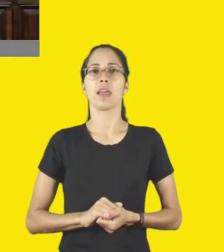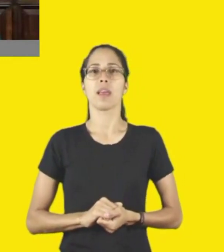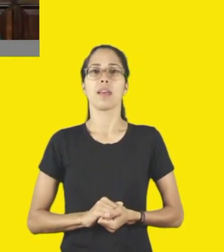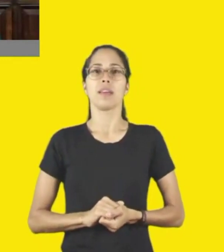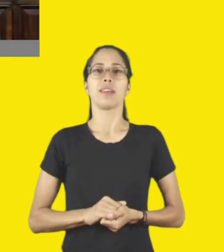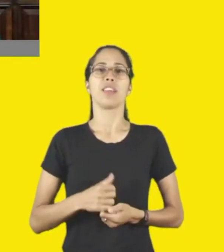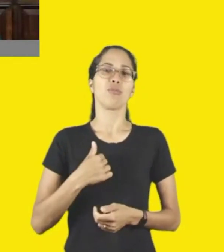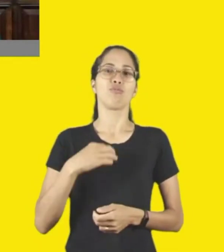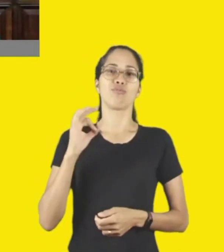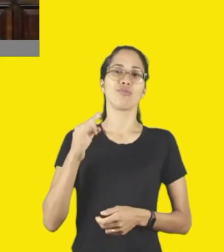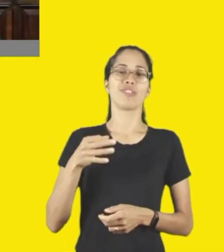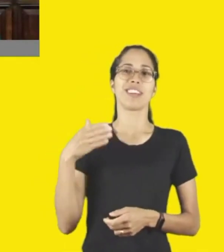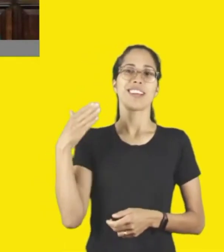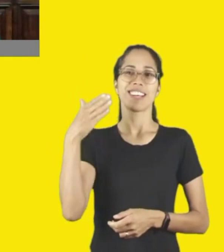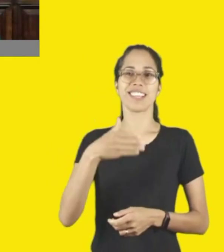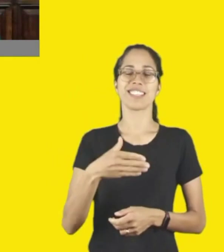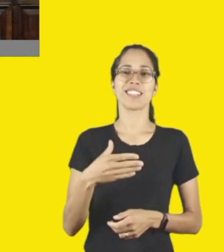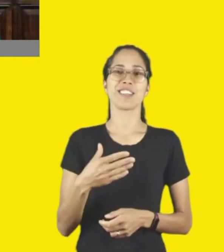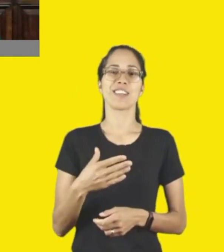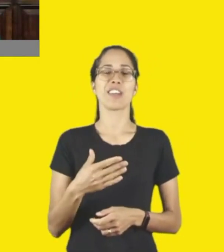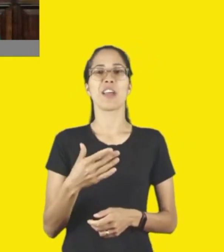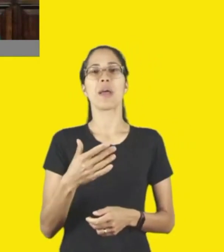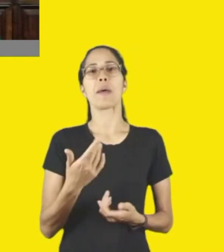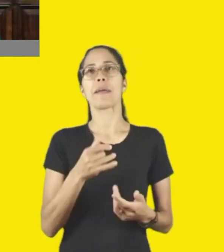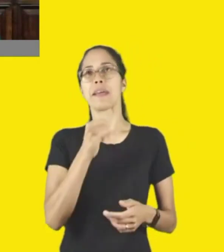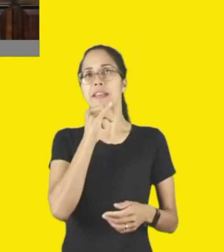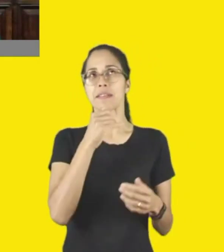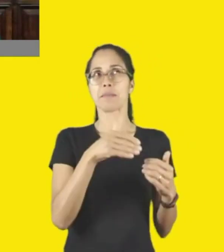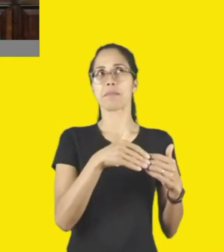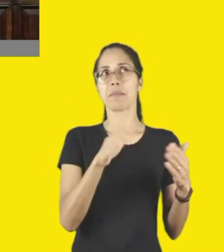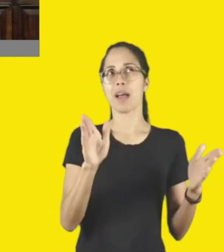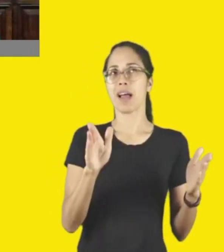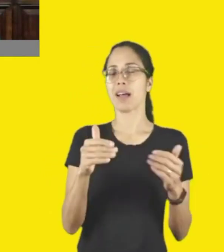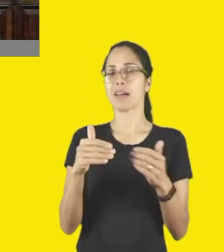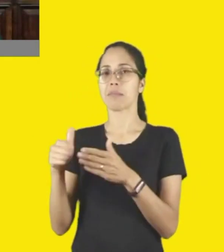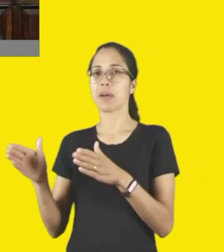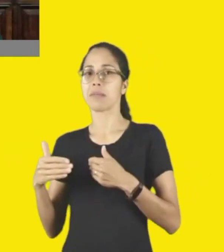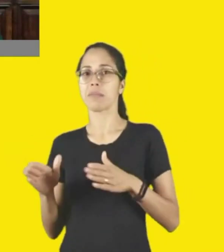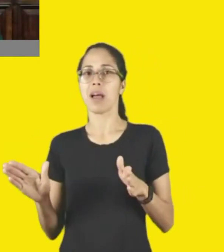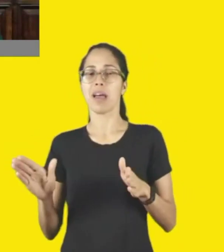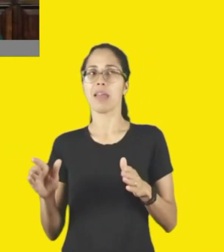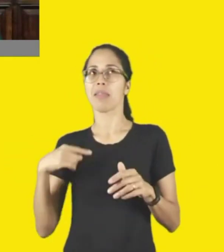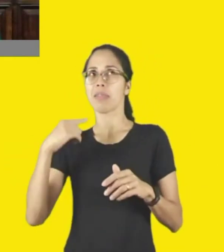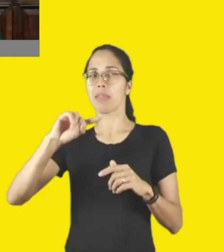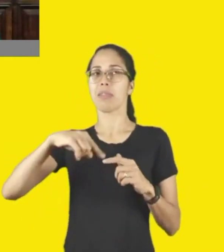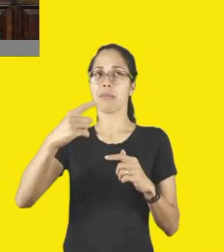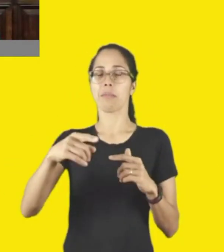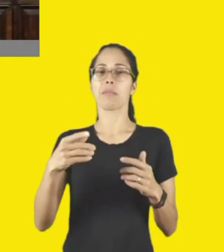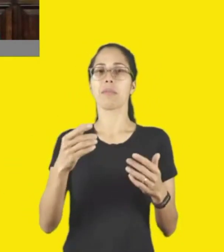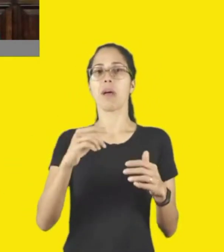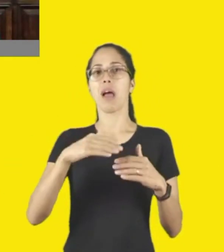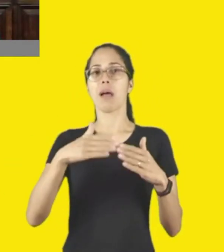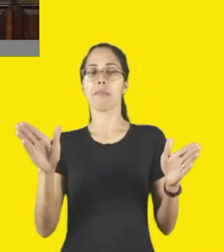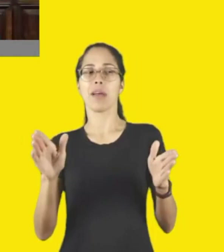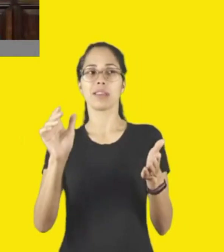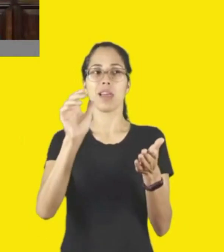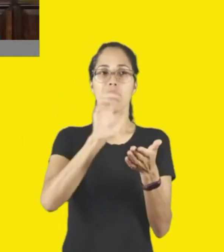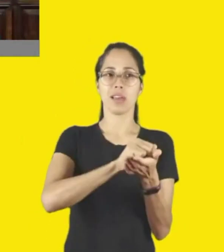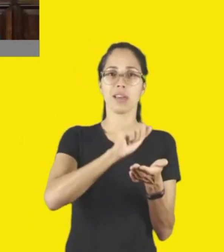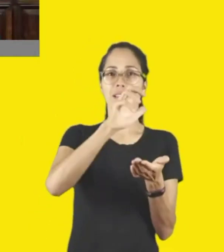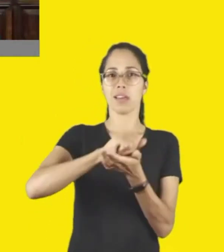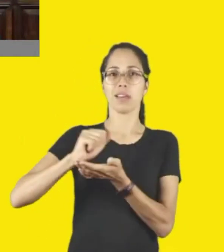lembro de ter sido assim, de que era aberta a inscrição para os municípios e depois fechou a inscrição. A inscrição é aberta o tempo todo,